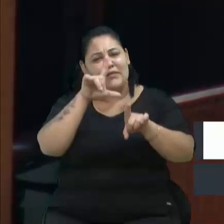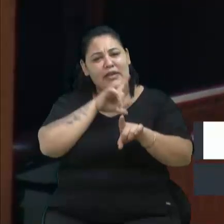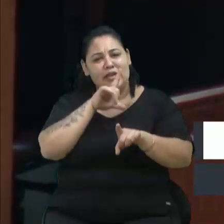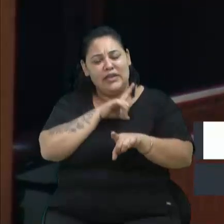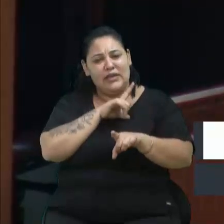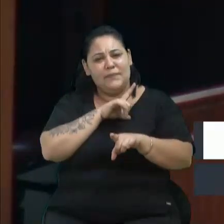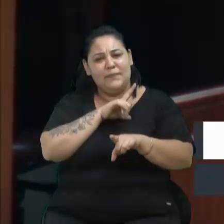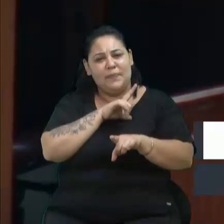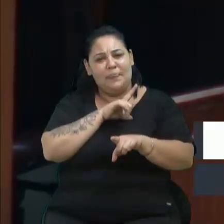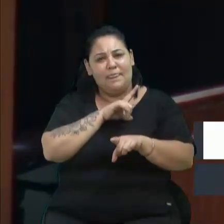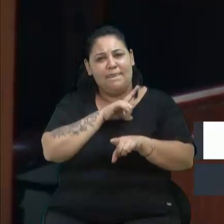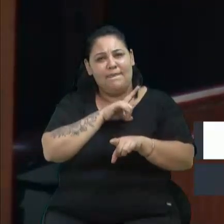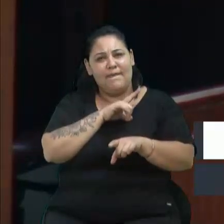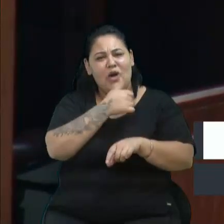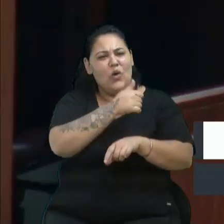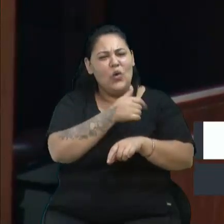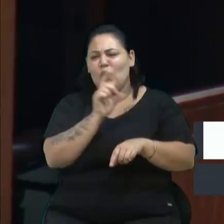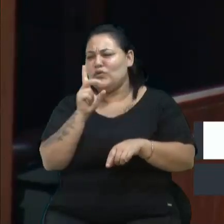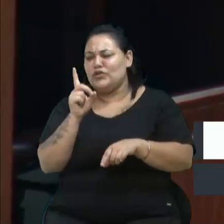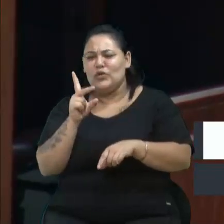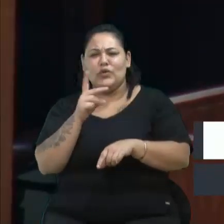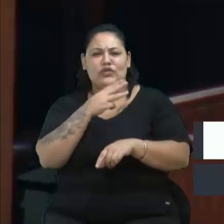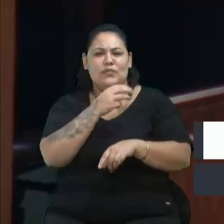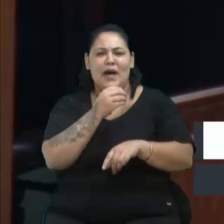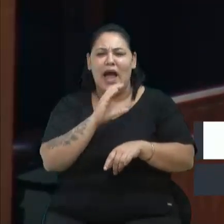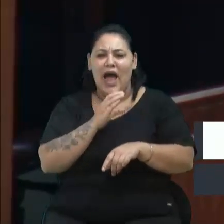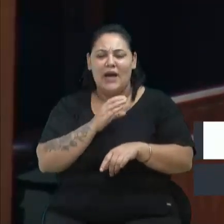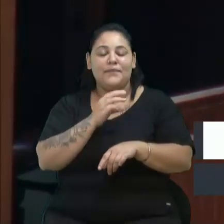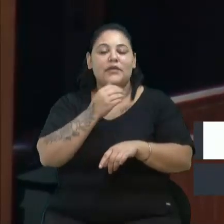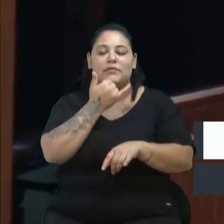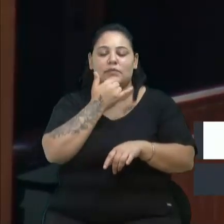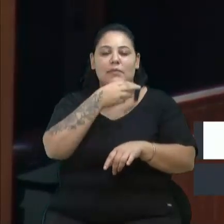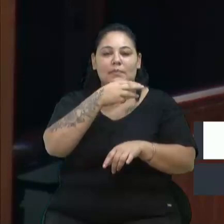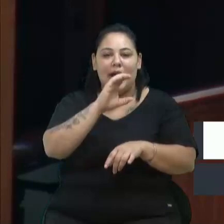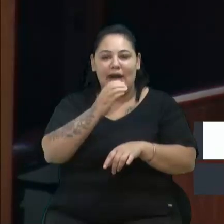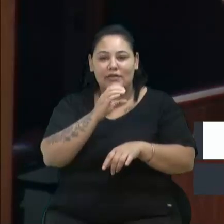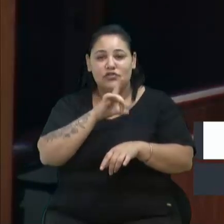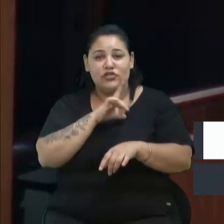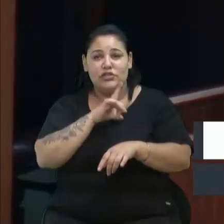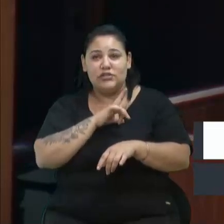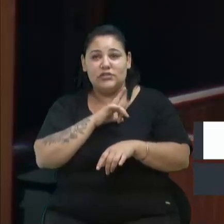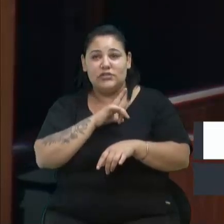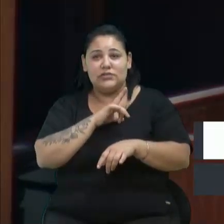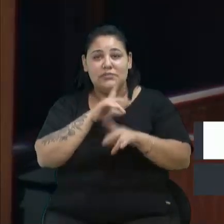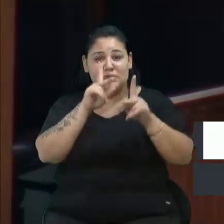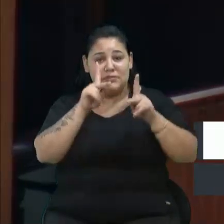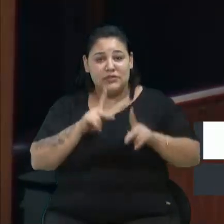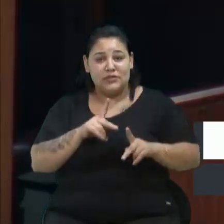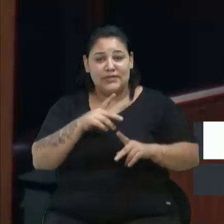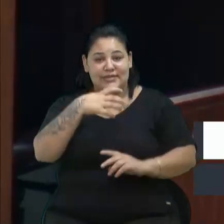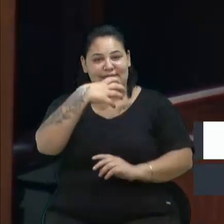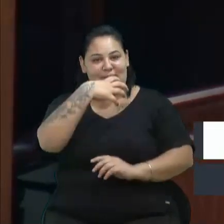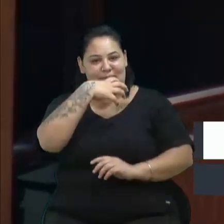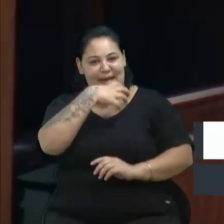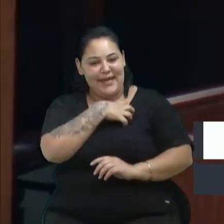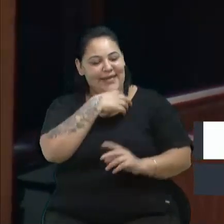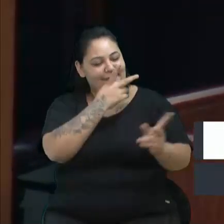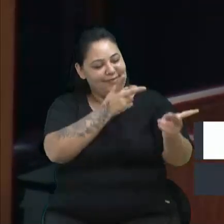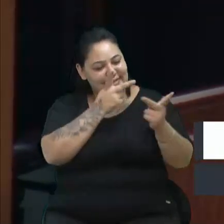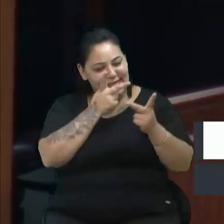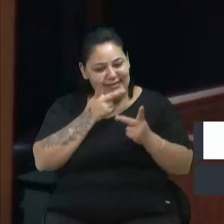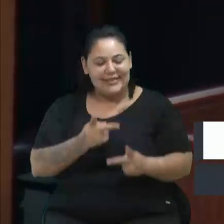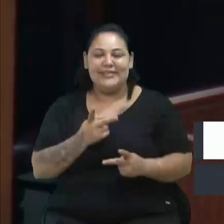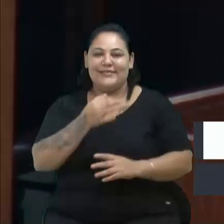11 e 12, tinha turistas de Ceará, Fortaleza, Bahia, visitando a Serra Gaúcha e